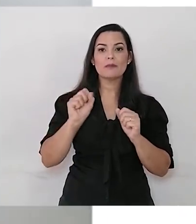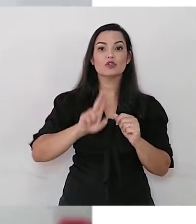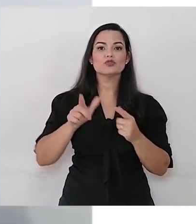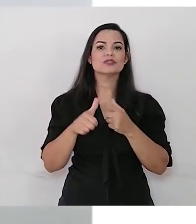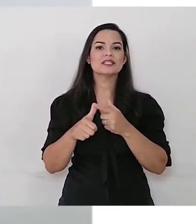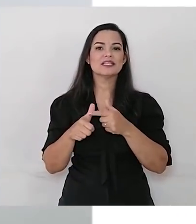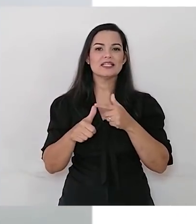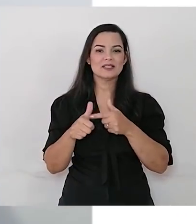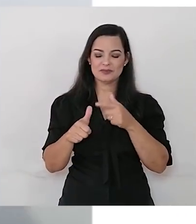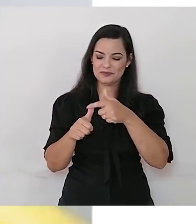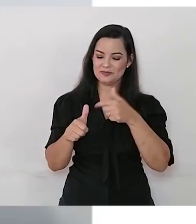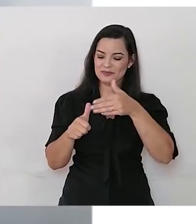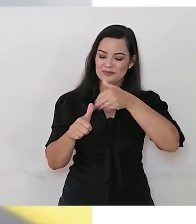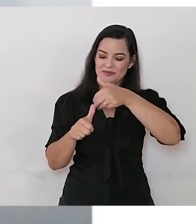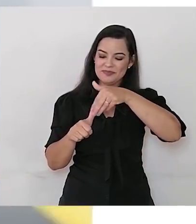polegar.